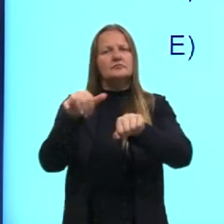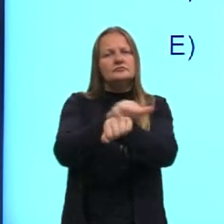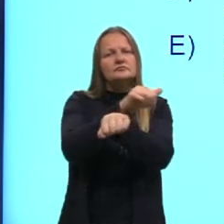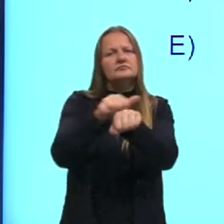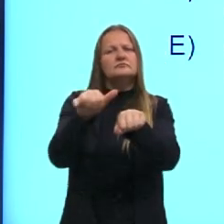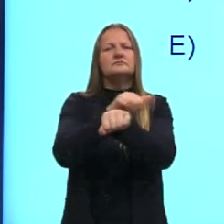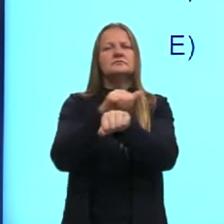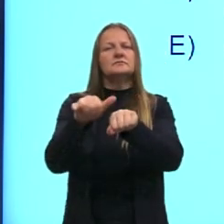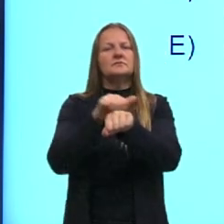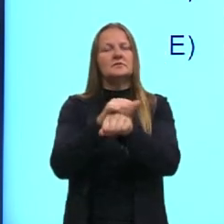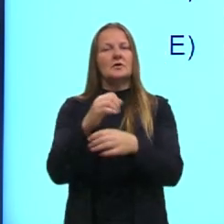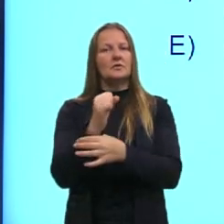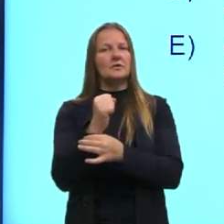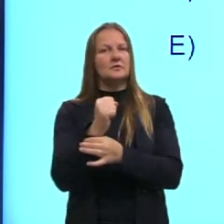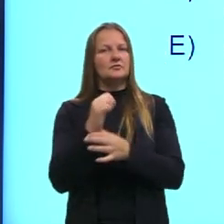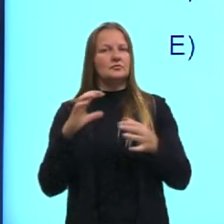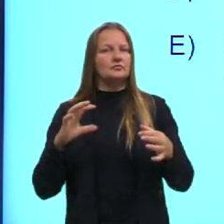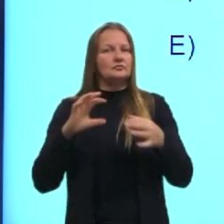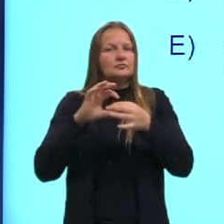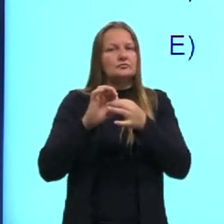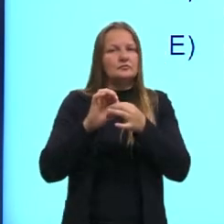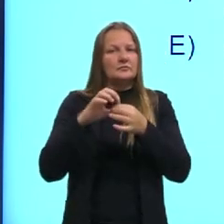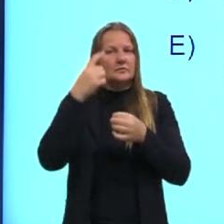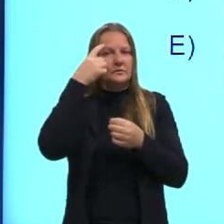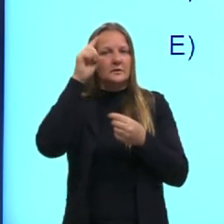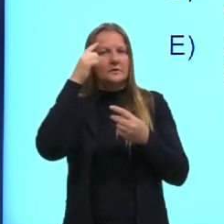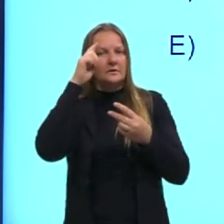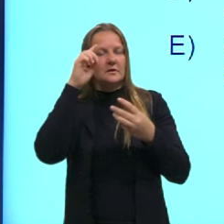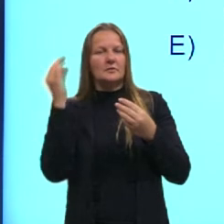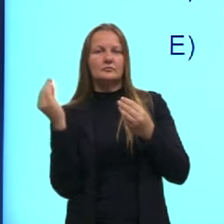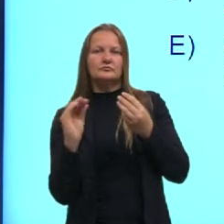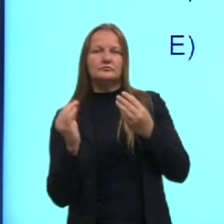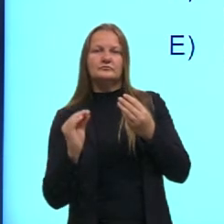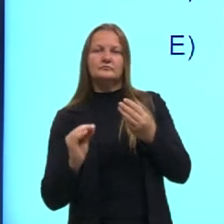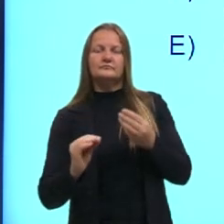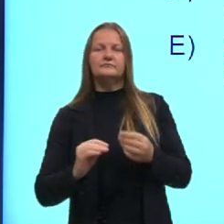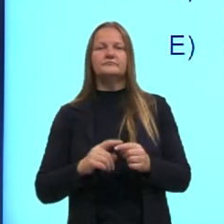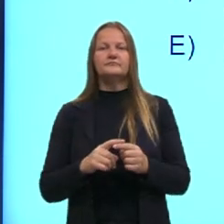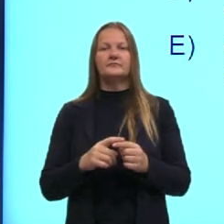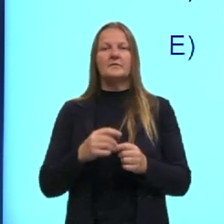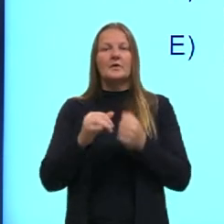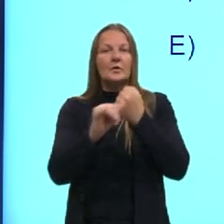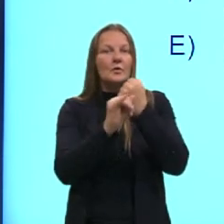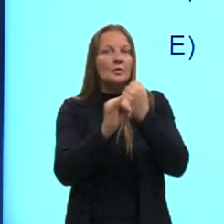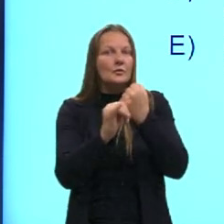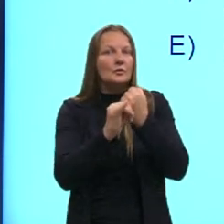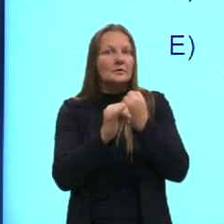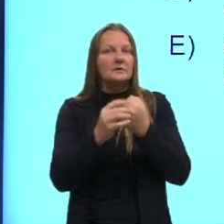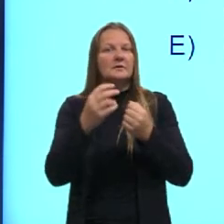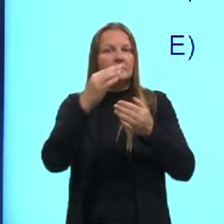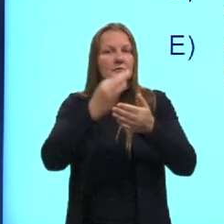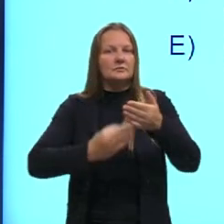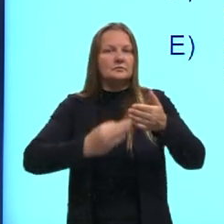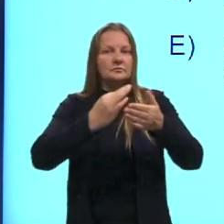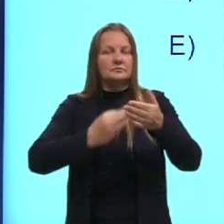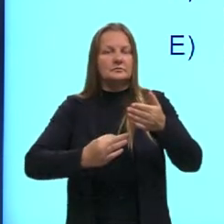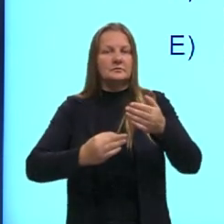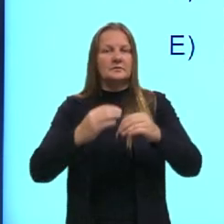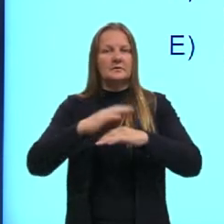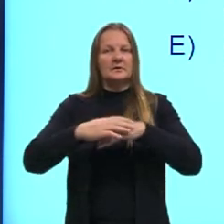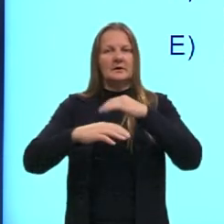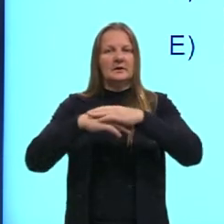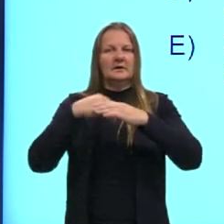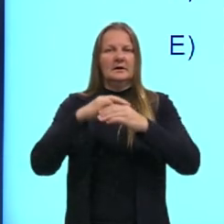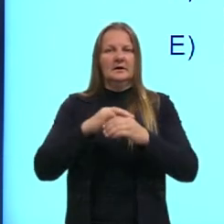e ela garante a conexão das ideias expressas. Na crônica, a continuidade textual é construída